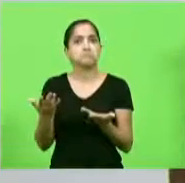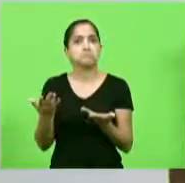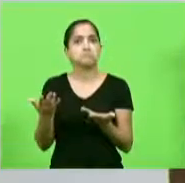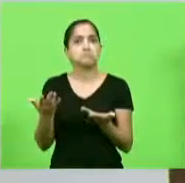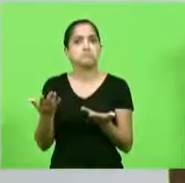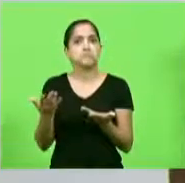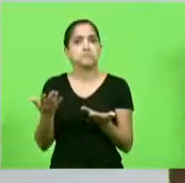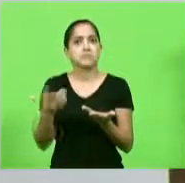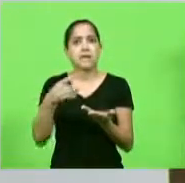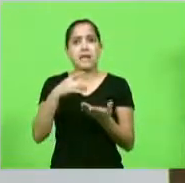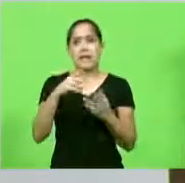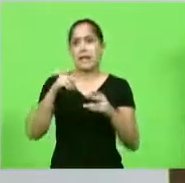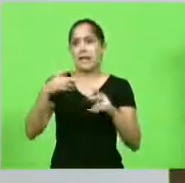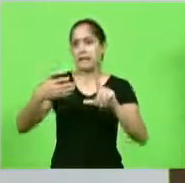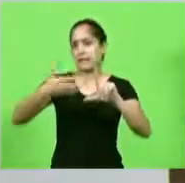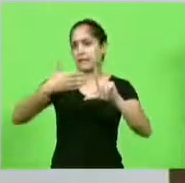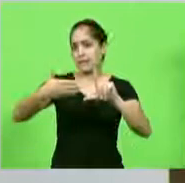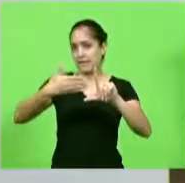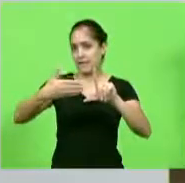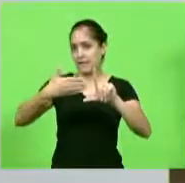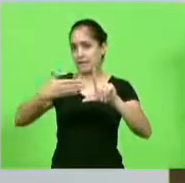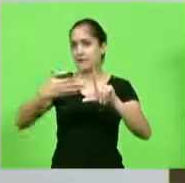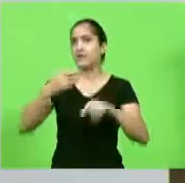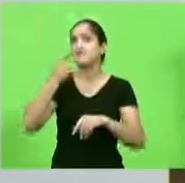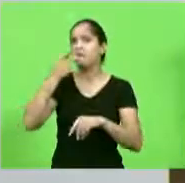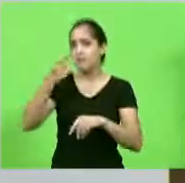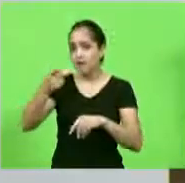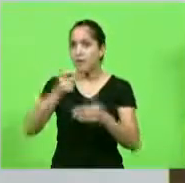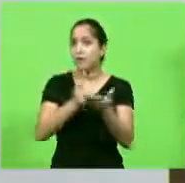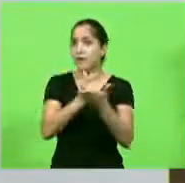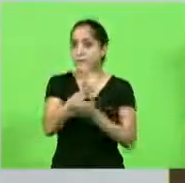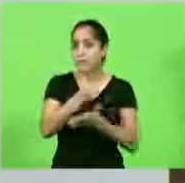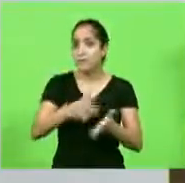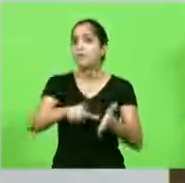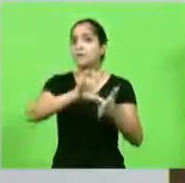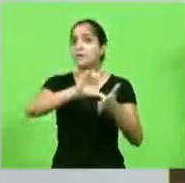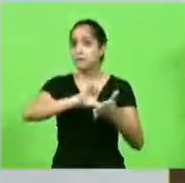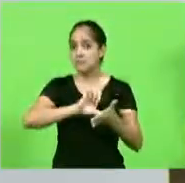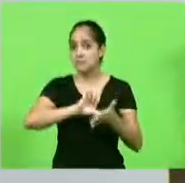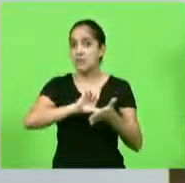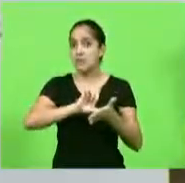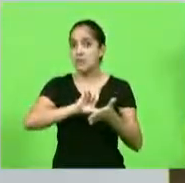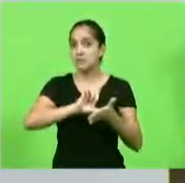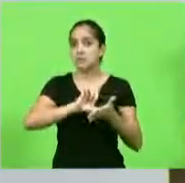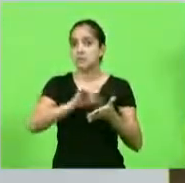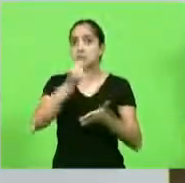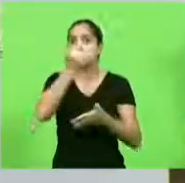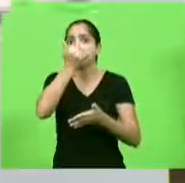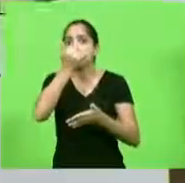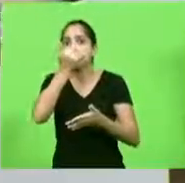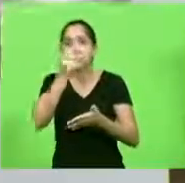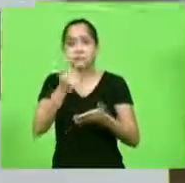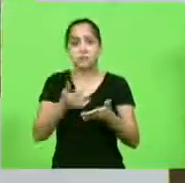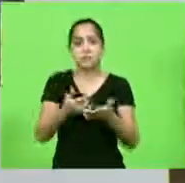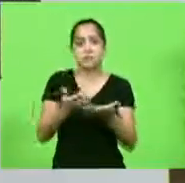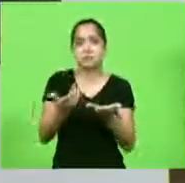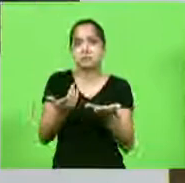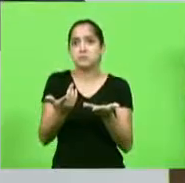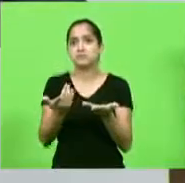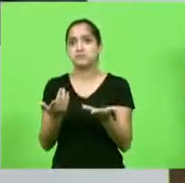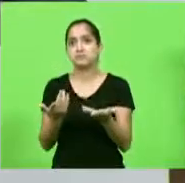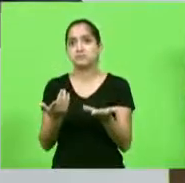Sendo que na live ele falou de pagamento antecipado e correndo o risco de não receber, para lá.